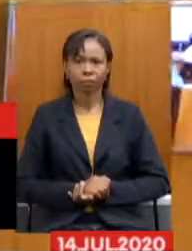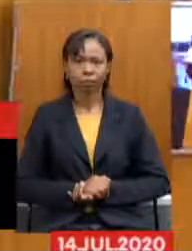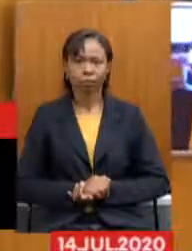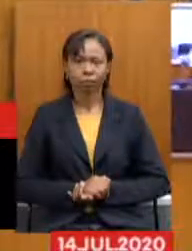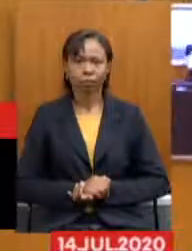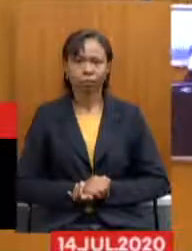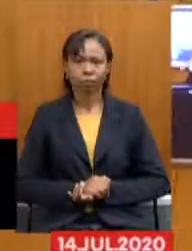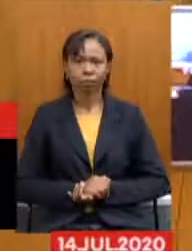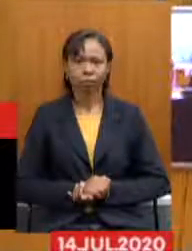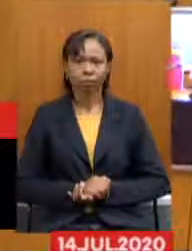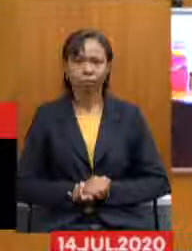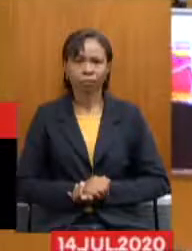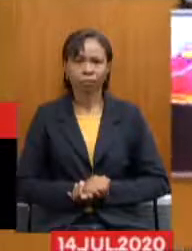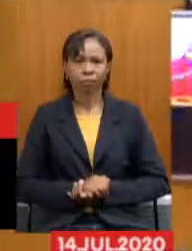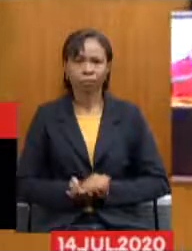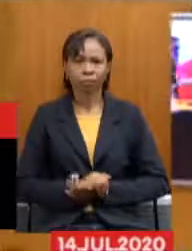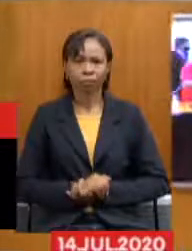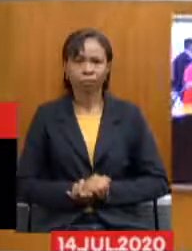Bom,